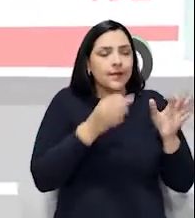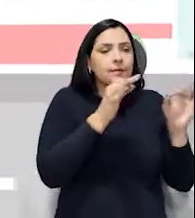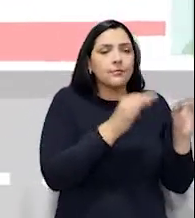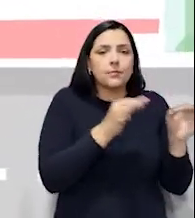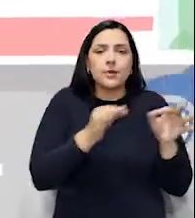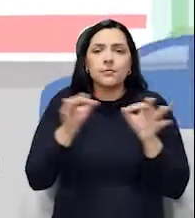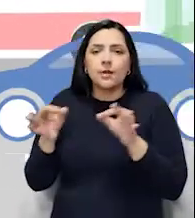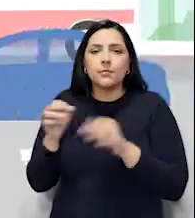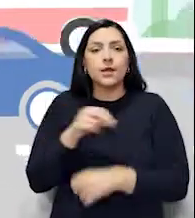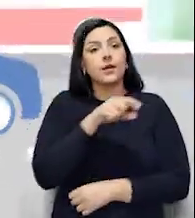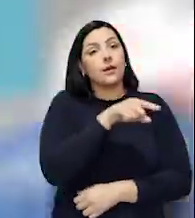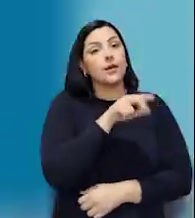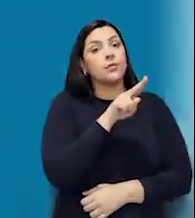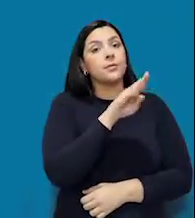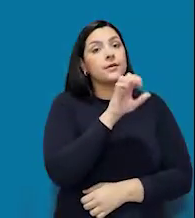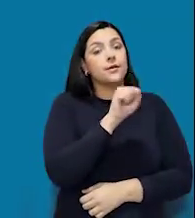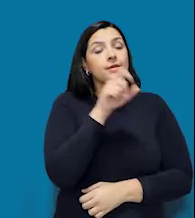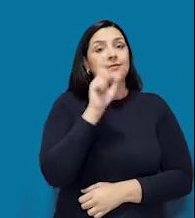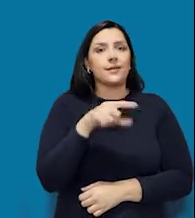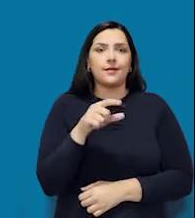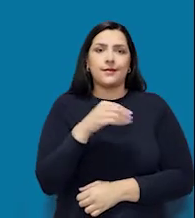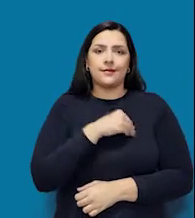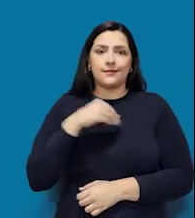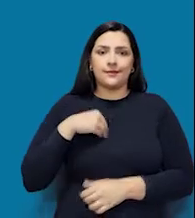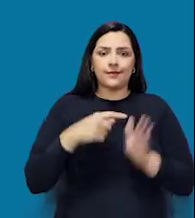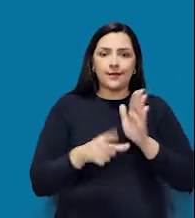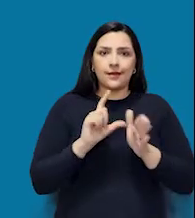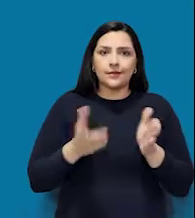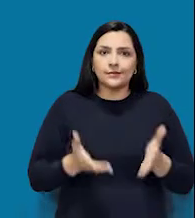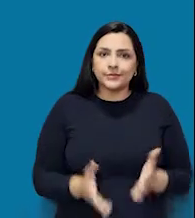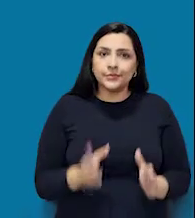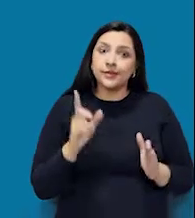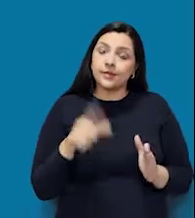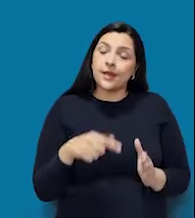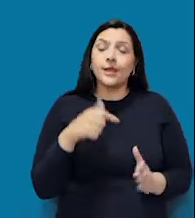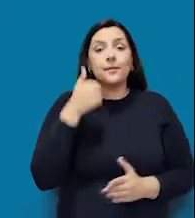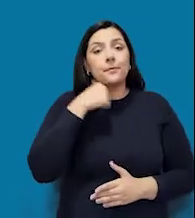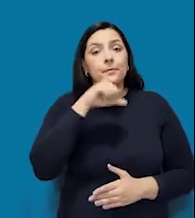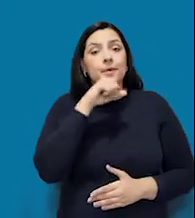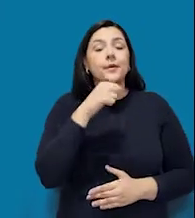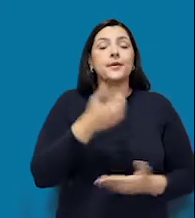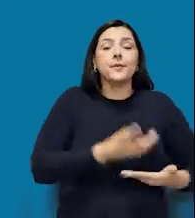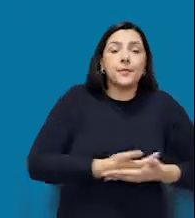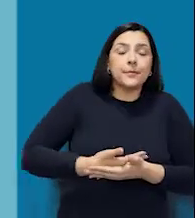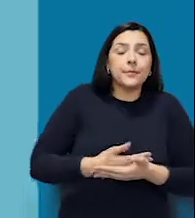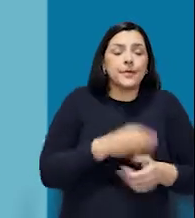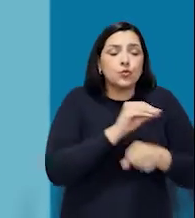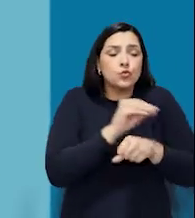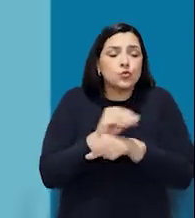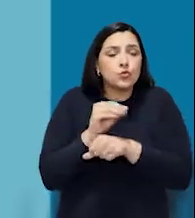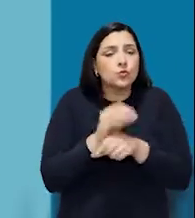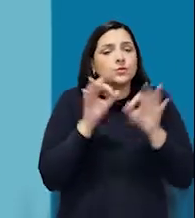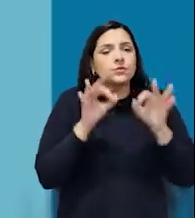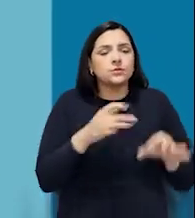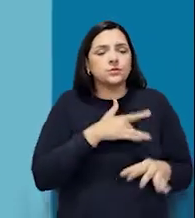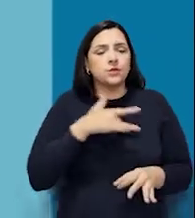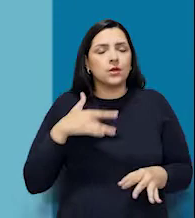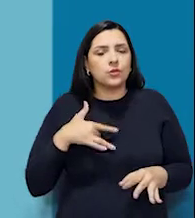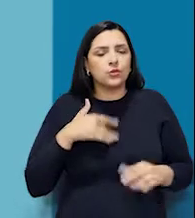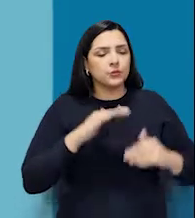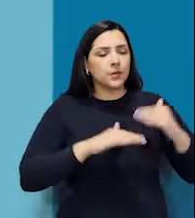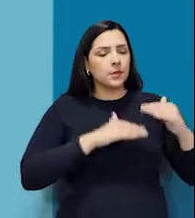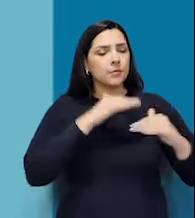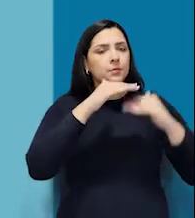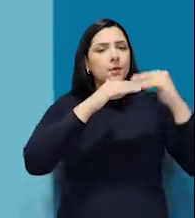na unidade básica de saúde com o pré-natal. Isso envolve manter a saúde da mamãe e do bebê, assegurar o desenvolvimento dos dois